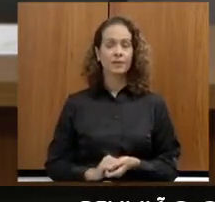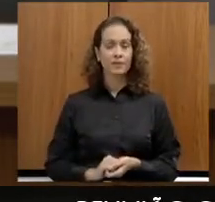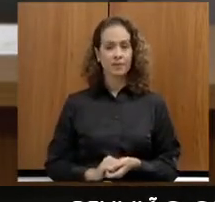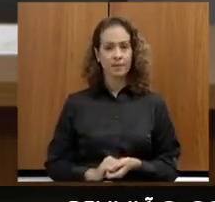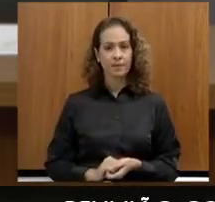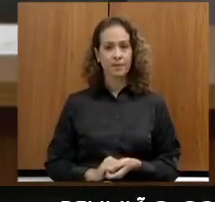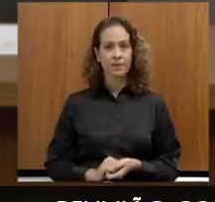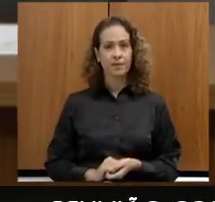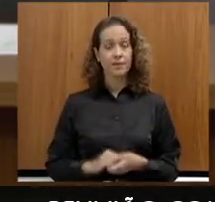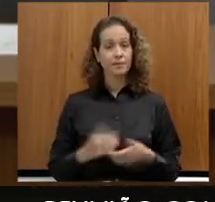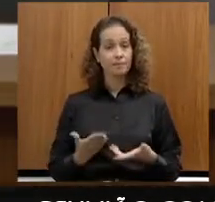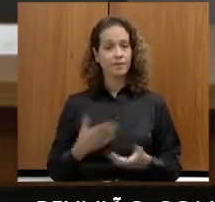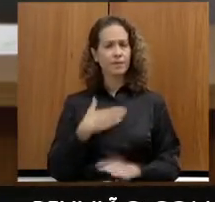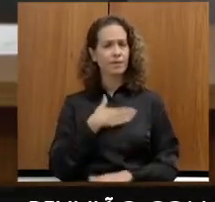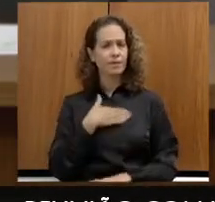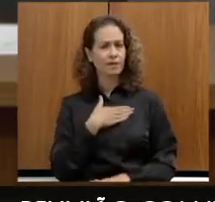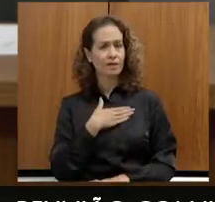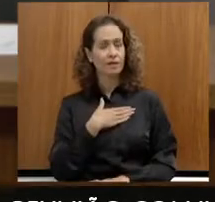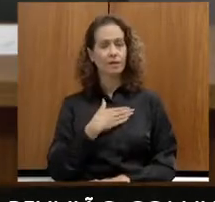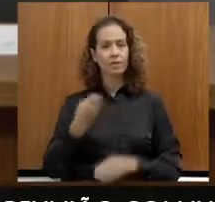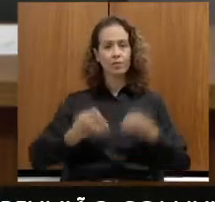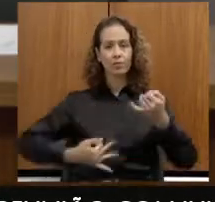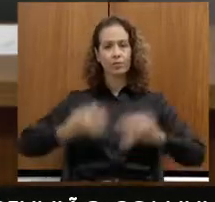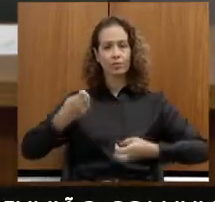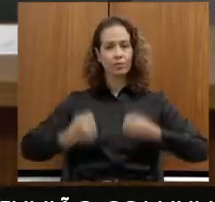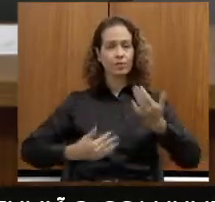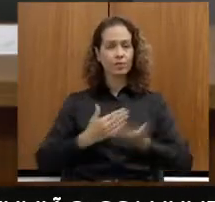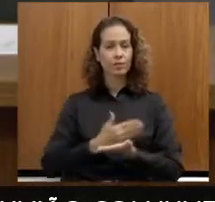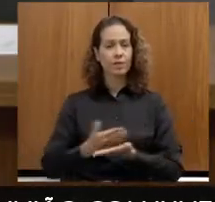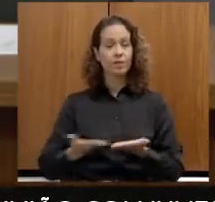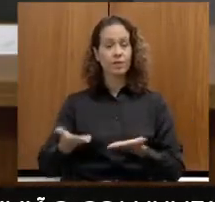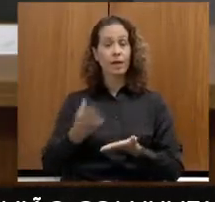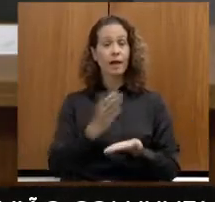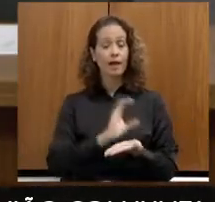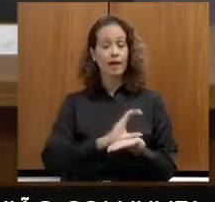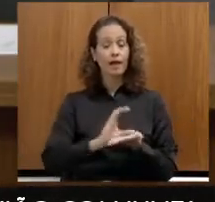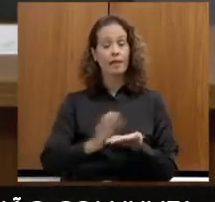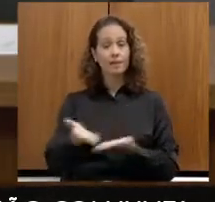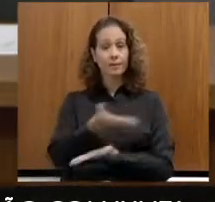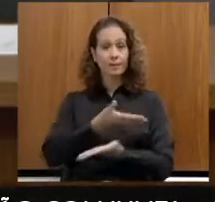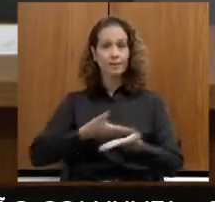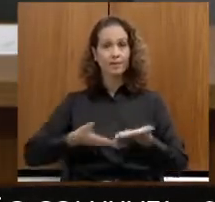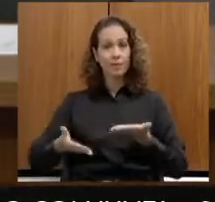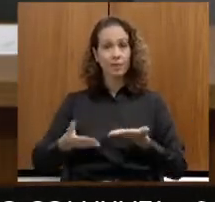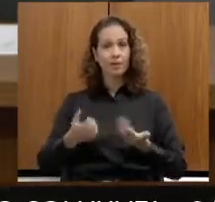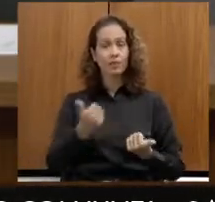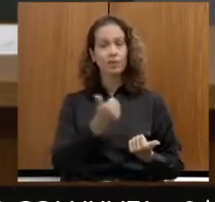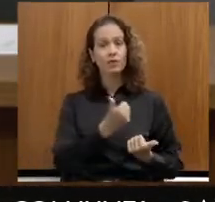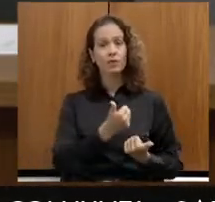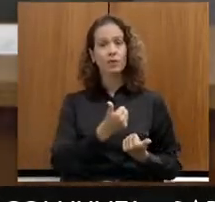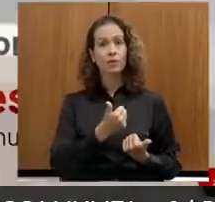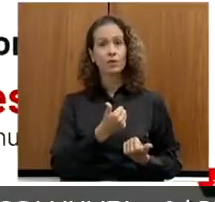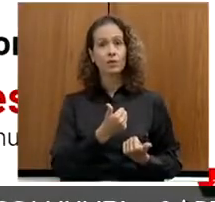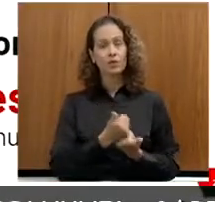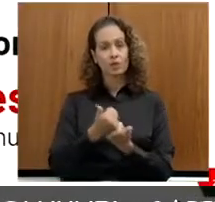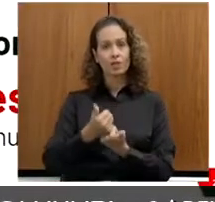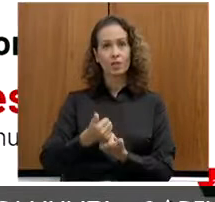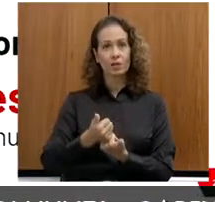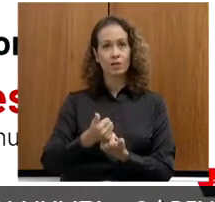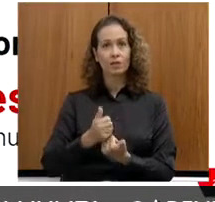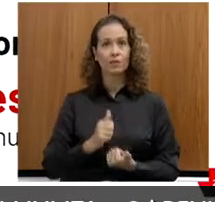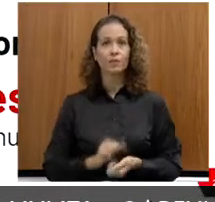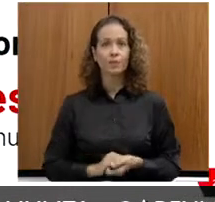Eu gostaria, começando a falar sobre a transferência de renda do Auxílio Emergencial Mineiro Força Família.